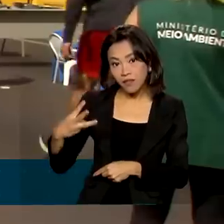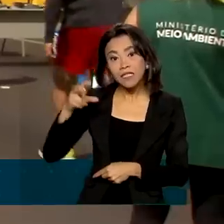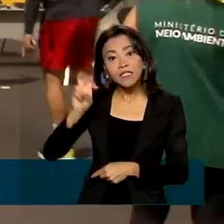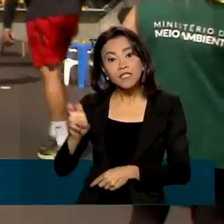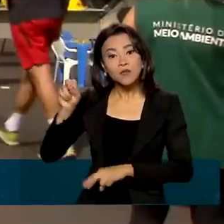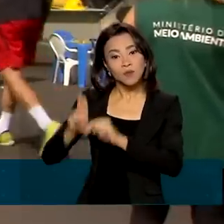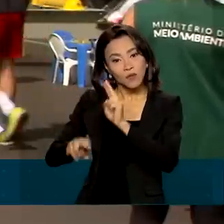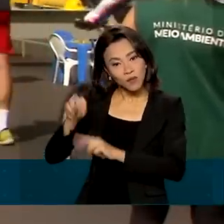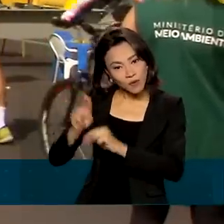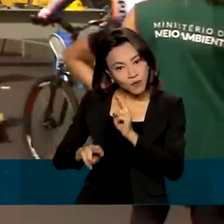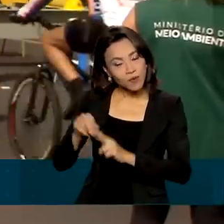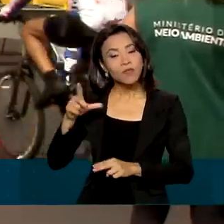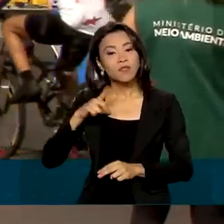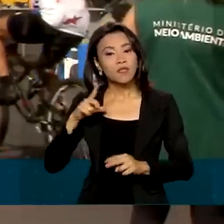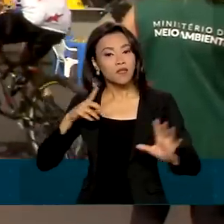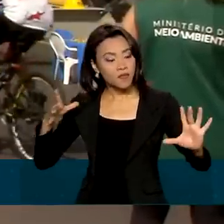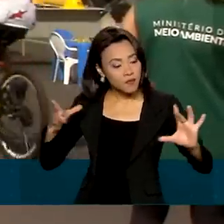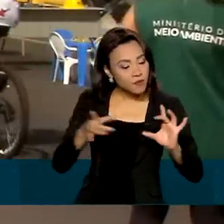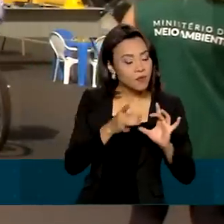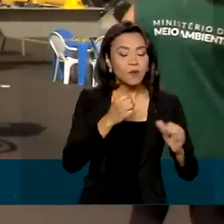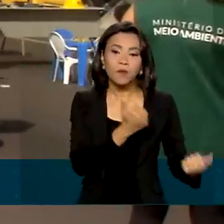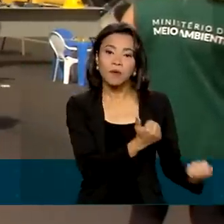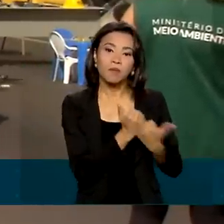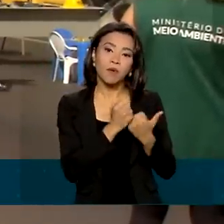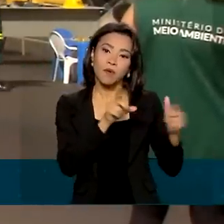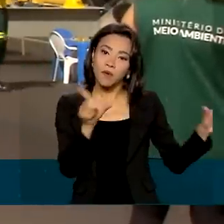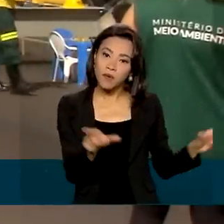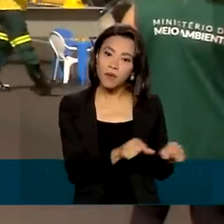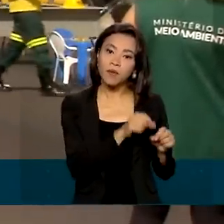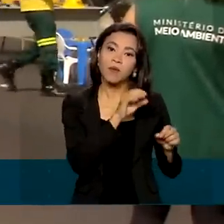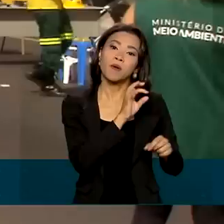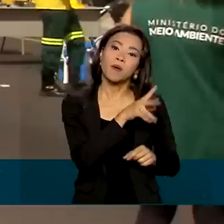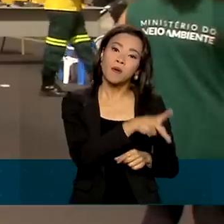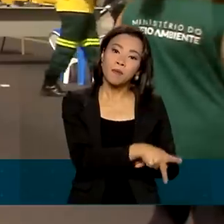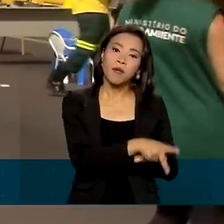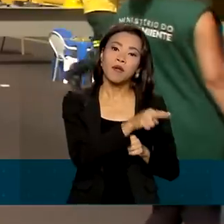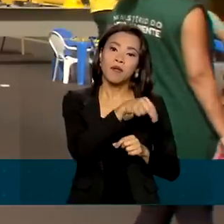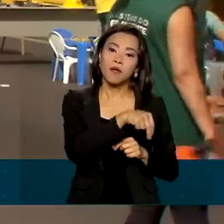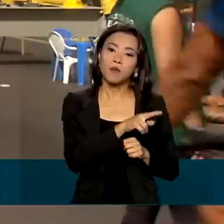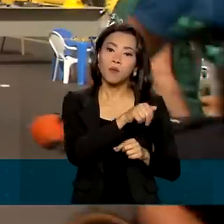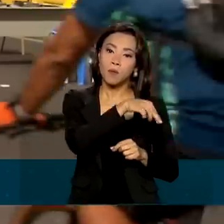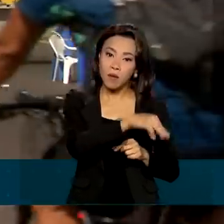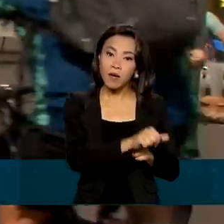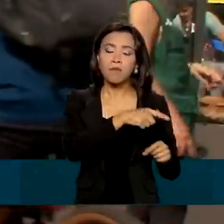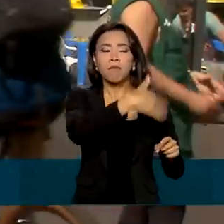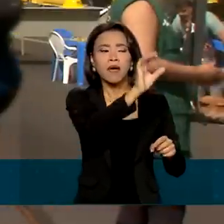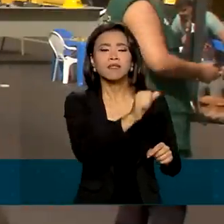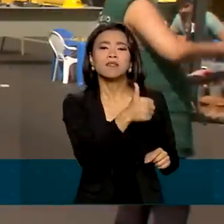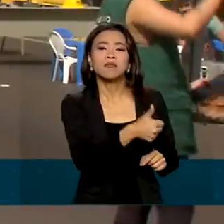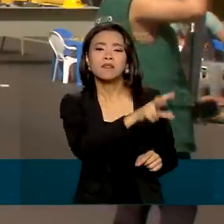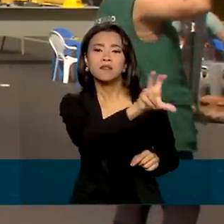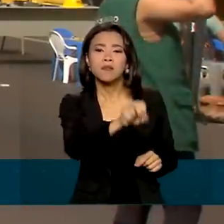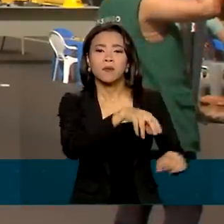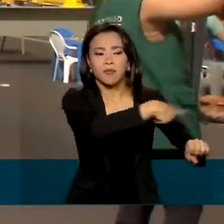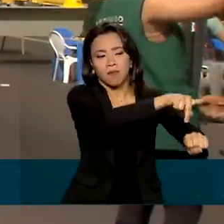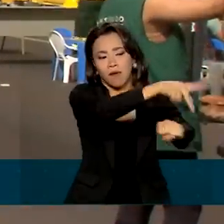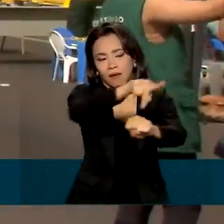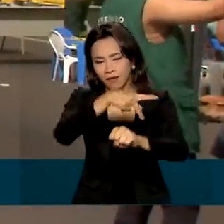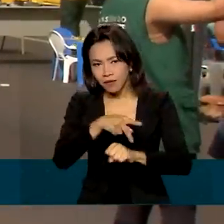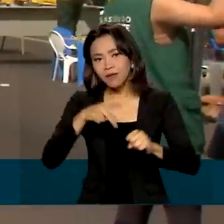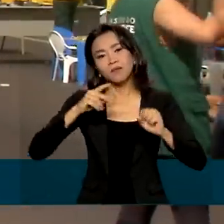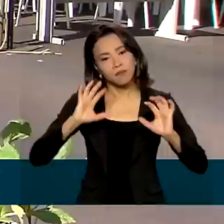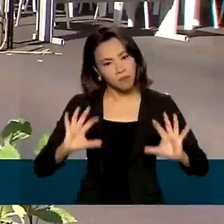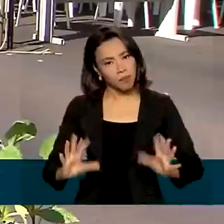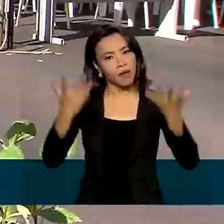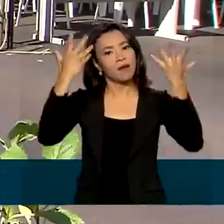liderança do Programa das Nações Unidas para o Meio Ambiente, PENUMA, mais de 150 países participam da comemoração em